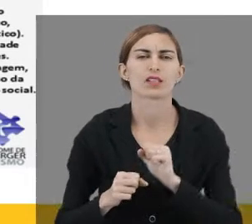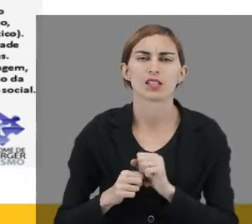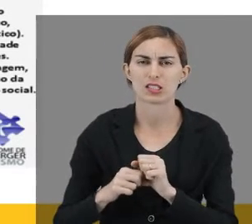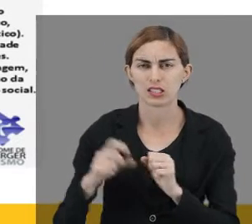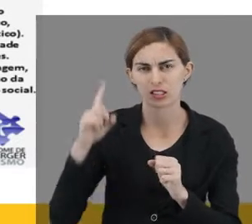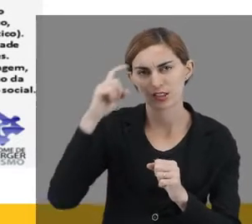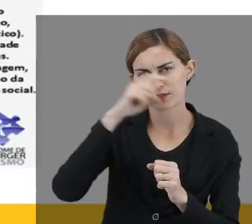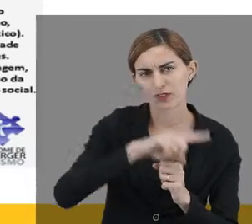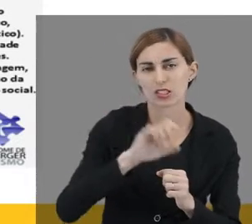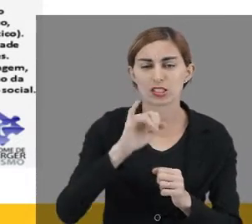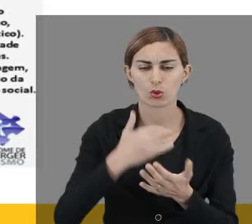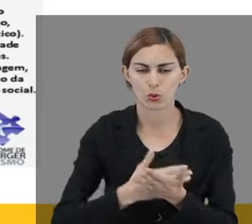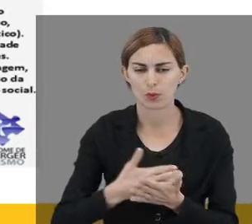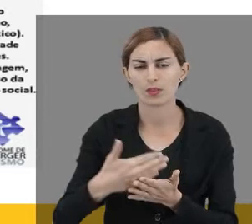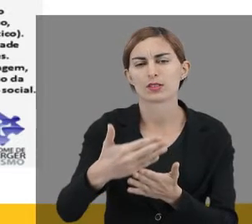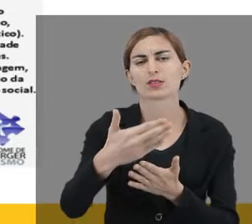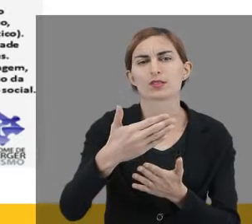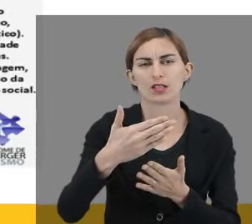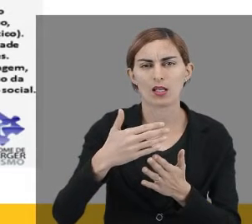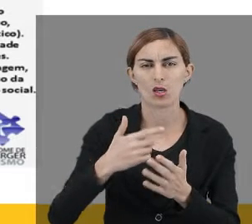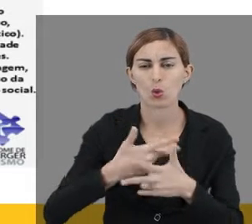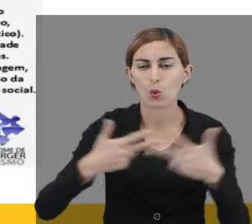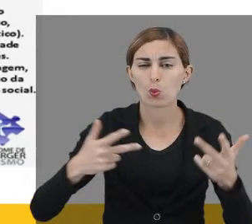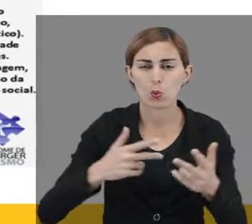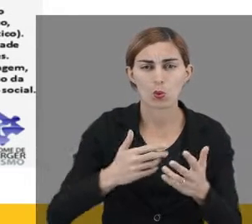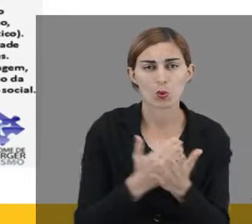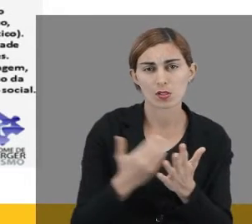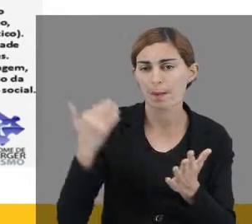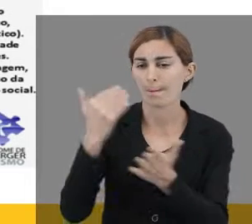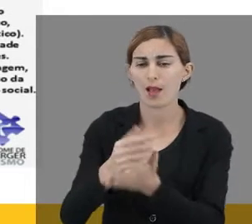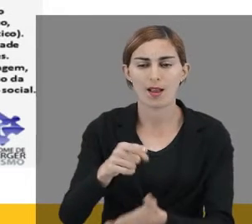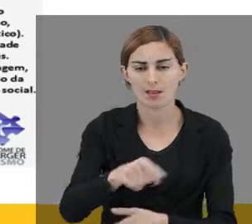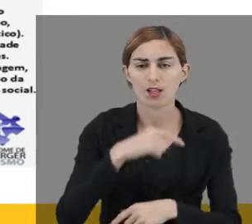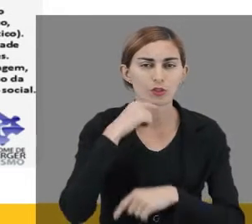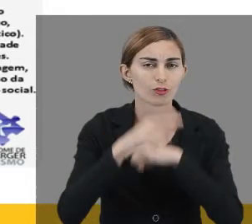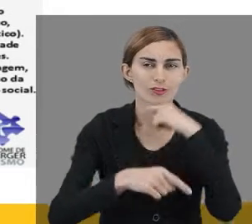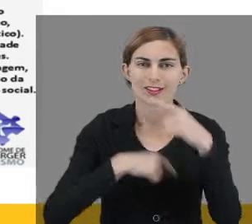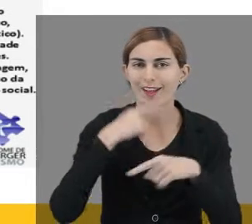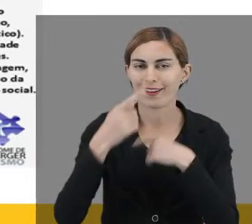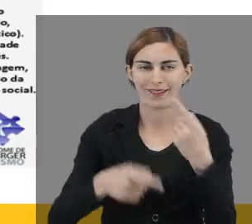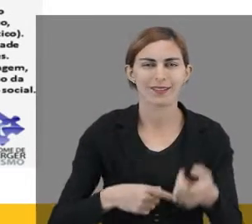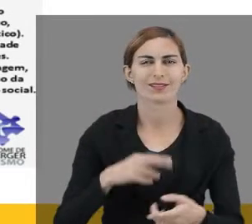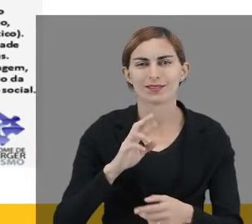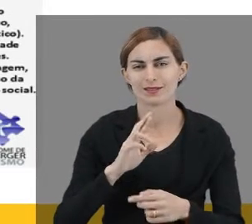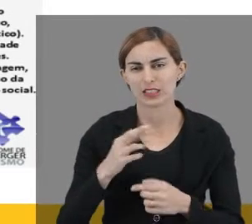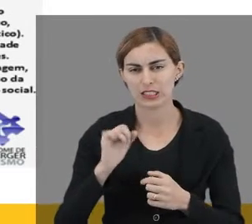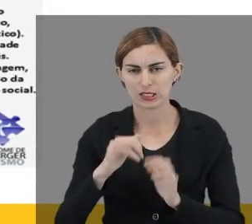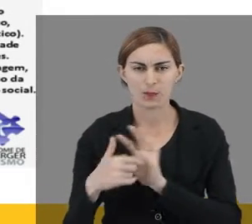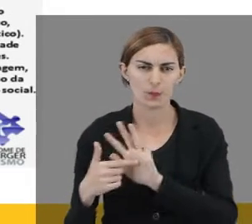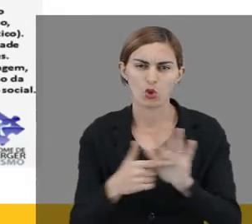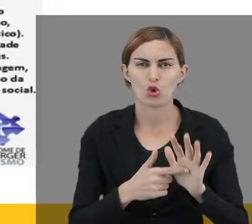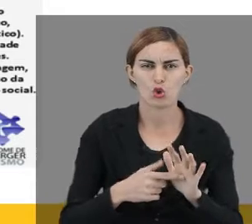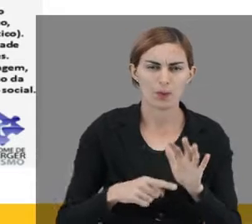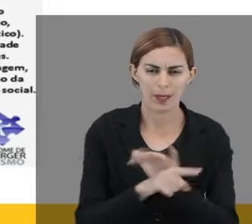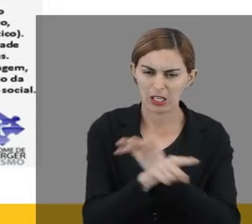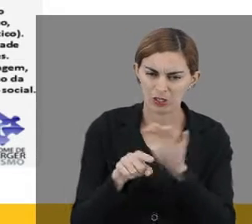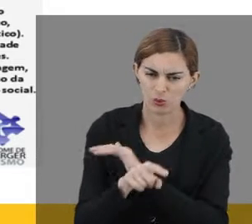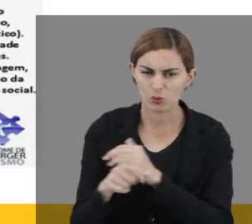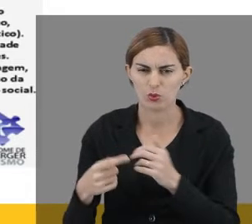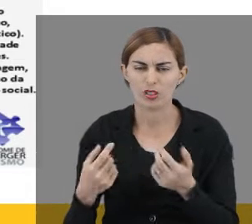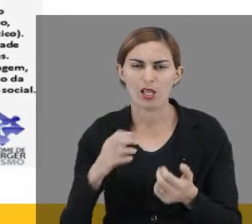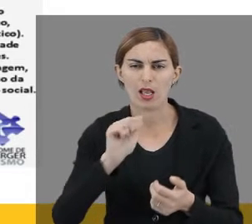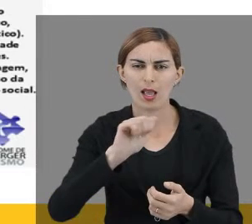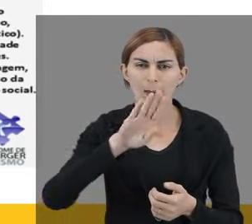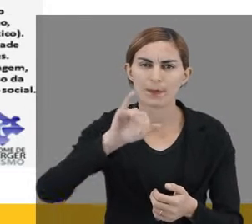deficitária se a gente começar a trazer algo muito além daquilo que a criança consegue fazer. Então se eu trouxer questões